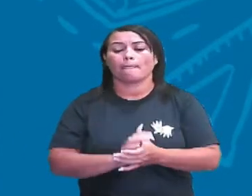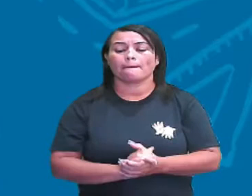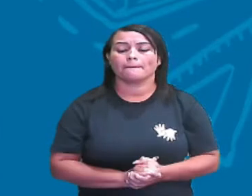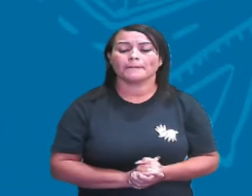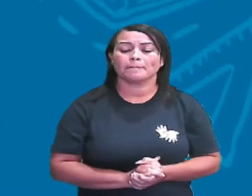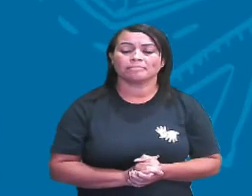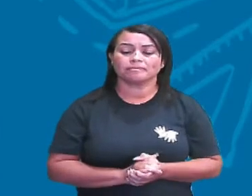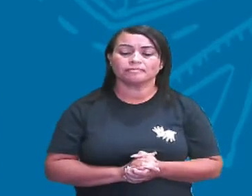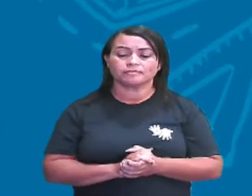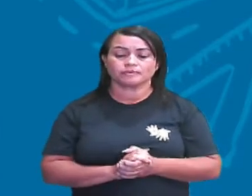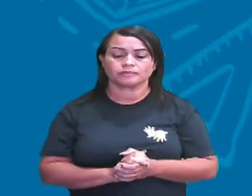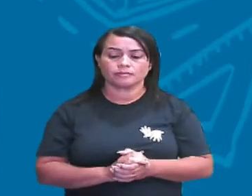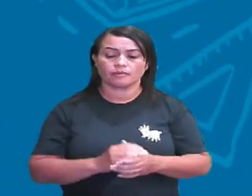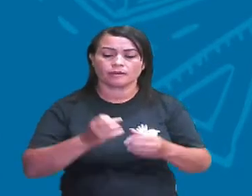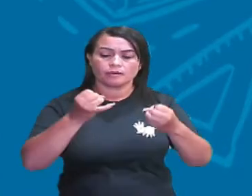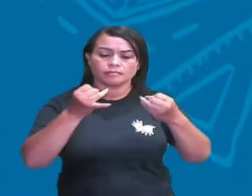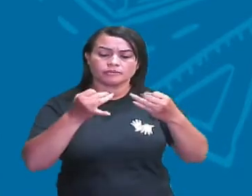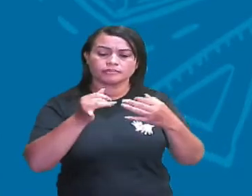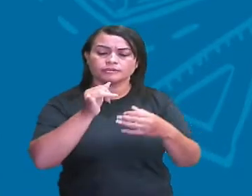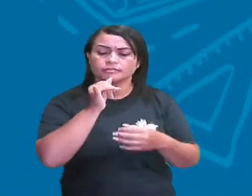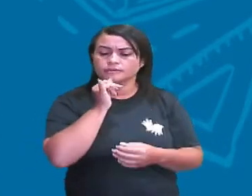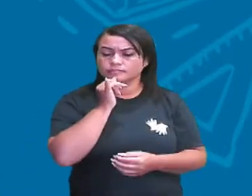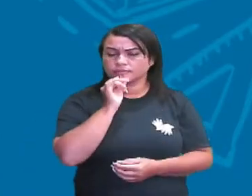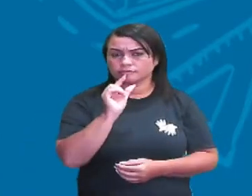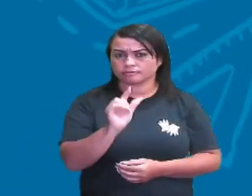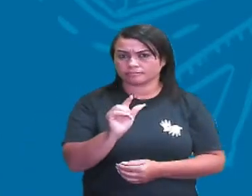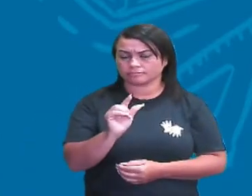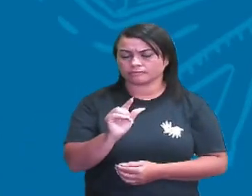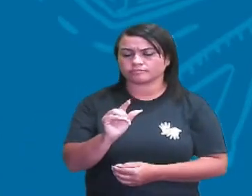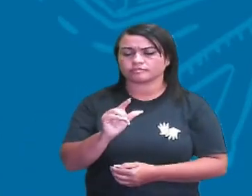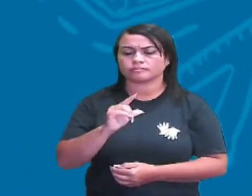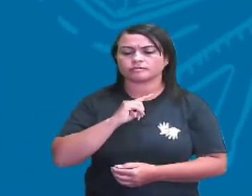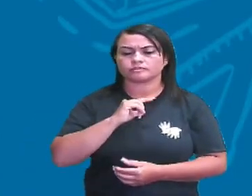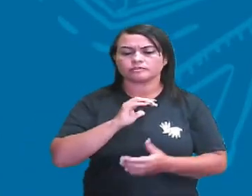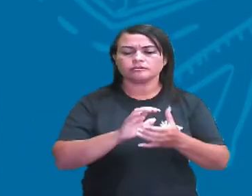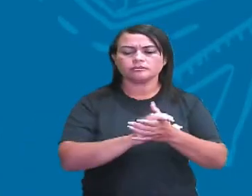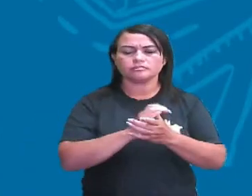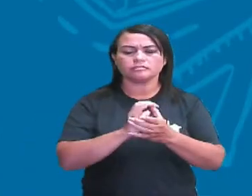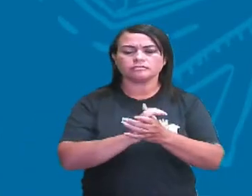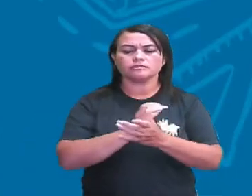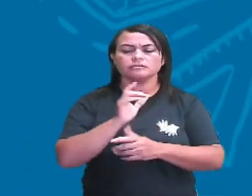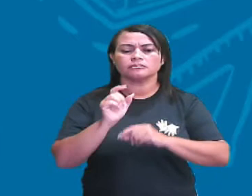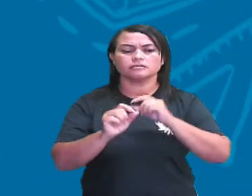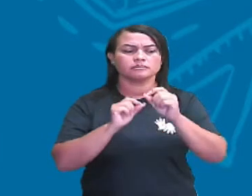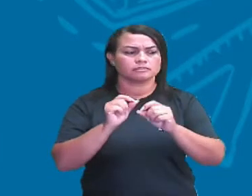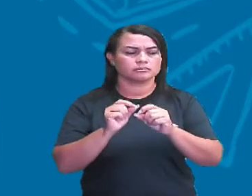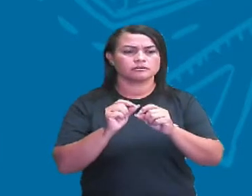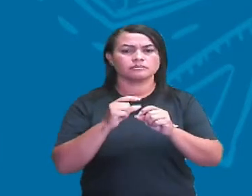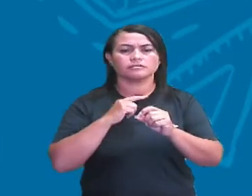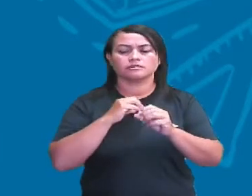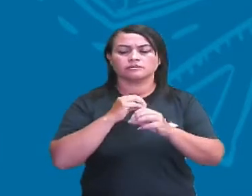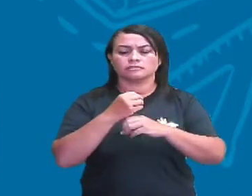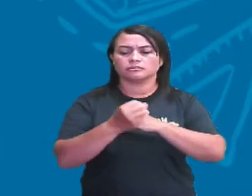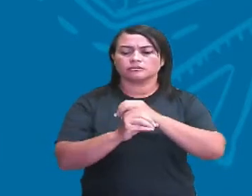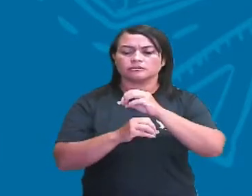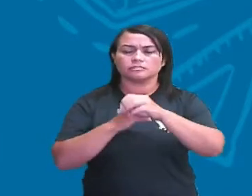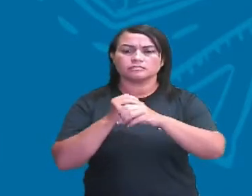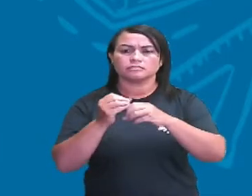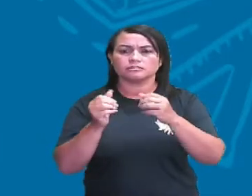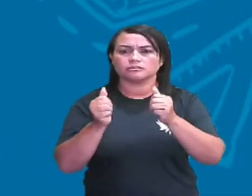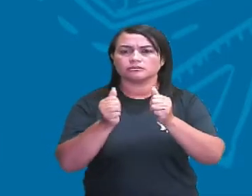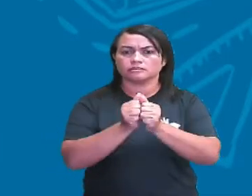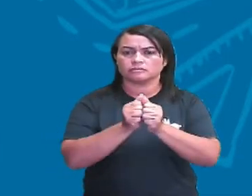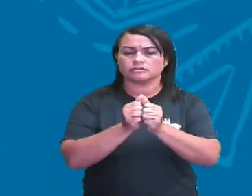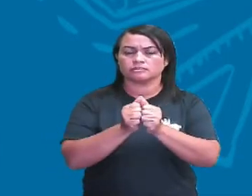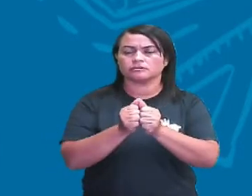Então, explicando um pouco melhor, o sabão possui na estrutura dele, na sua molécula, nos seus átomos que juntaram e formaram moléculas,